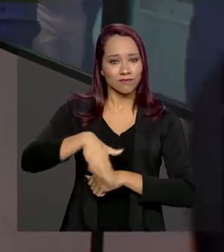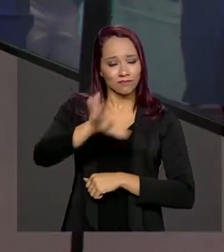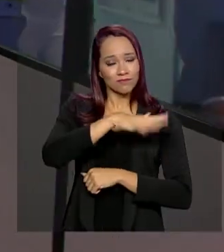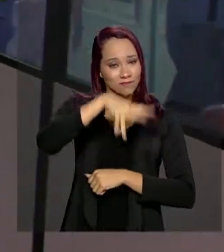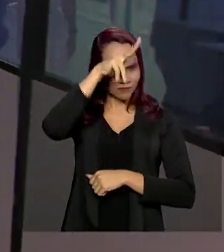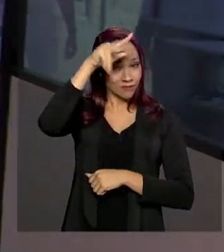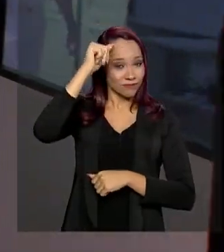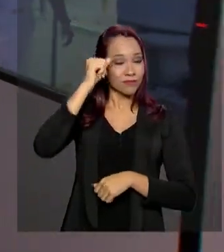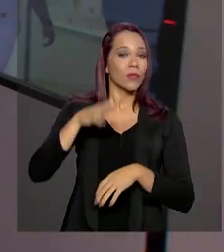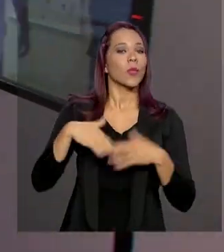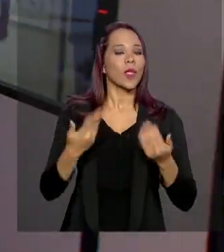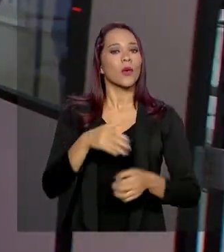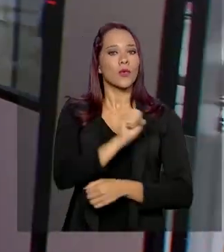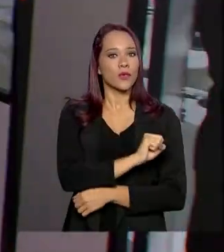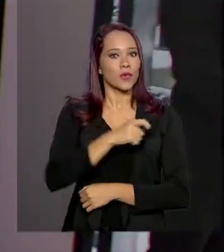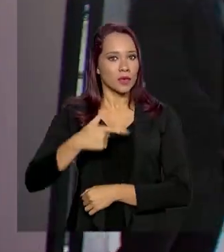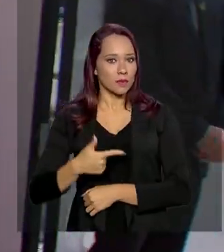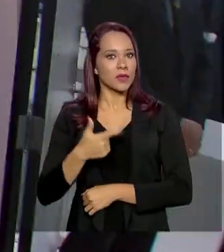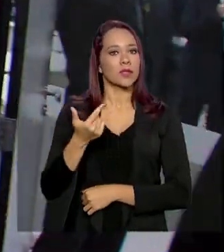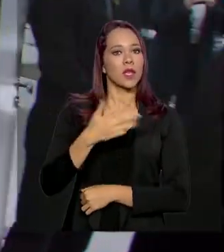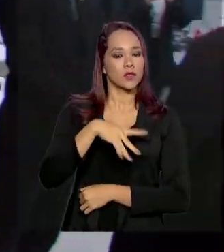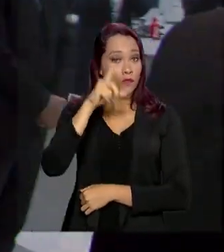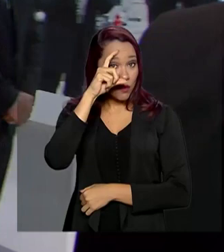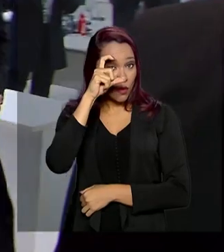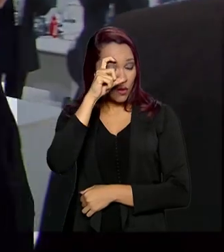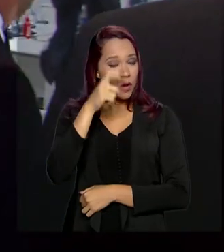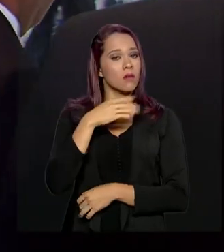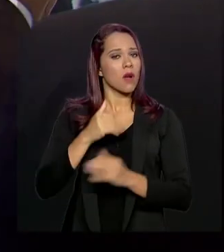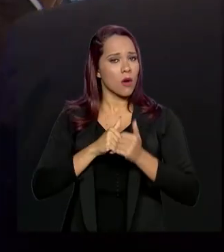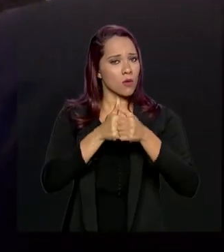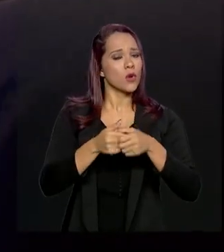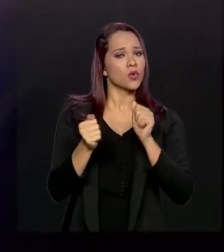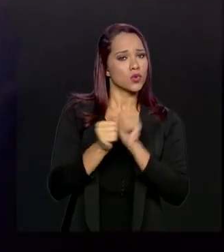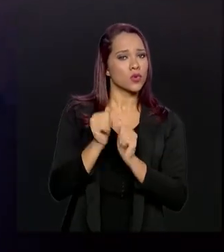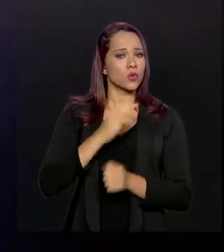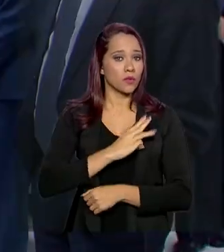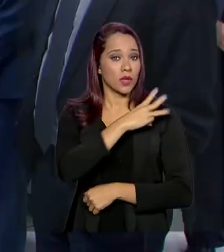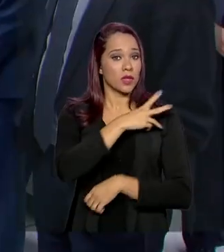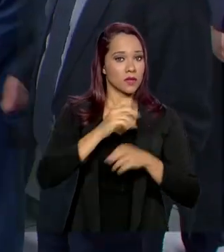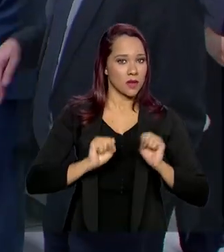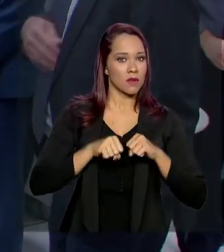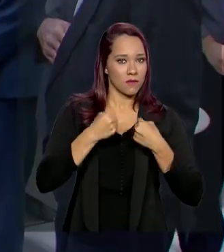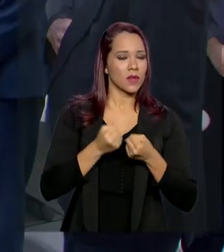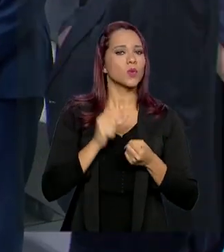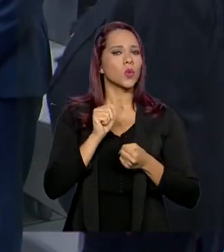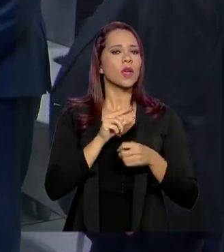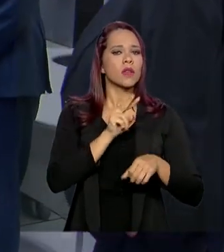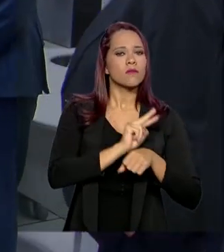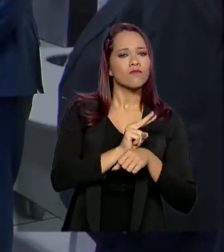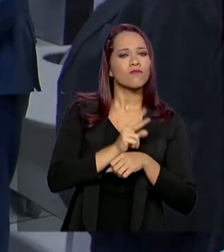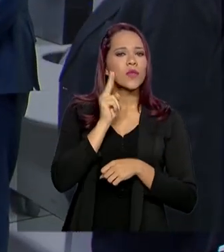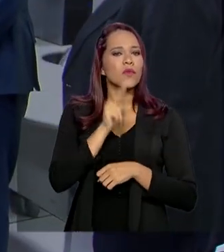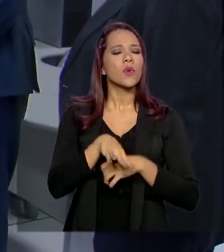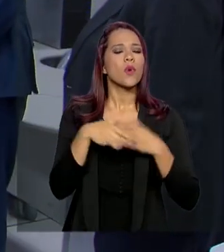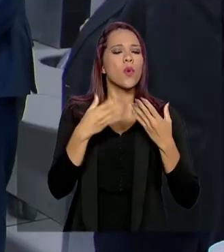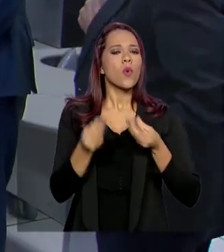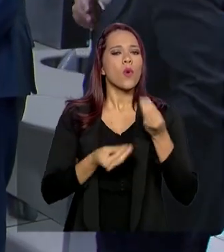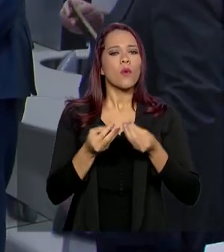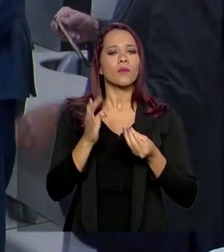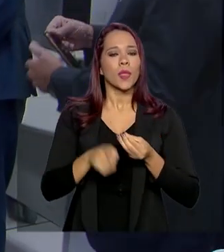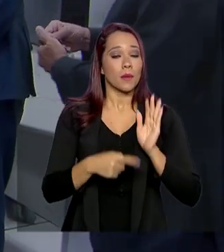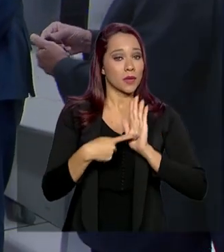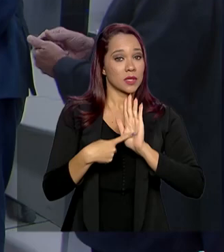Amazônia. O vice-presidente Hamilton Mourão, acompanhado do ministro da Defesa, conferiu na sala de controle uma